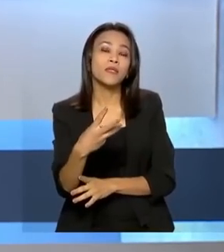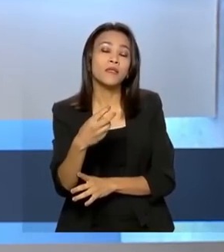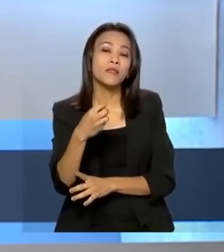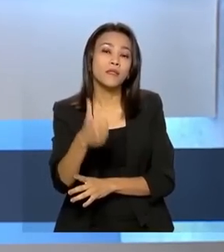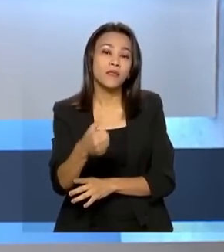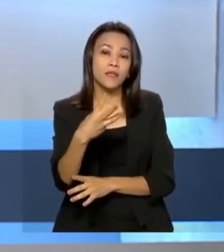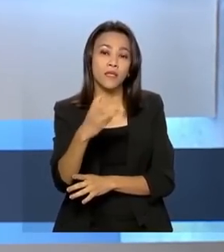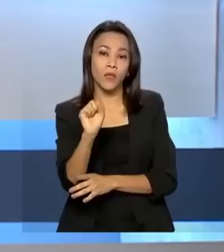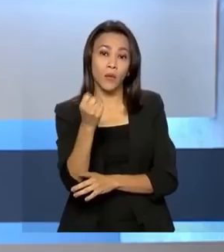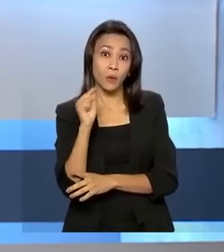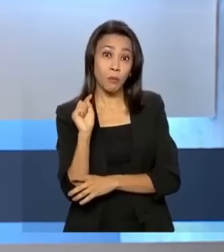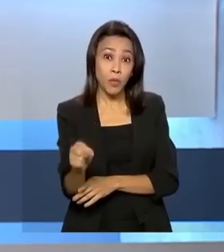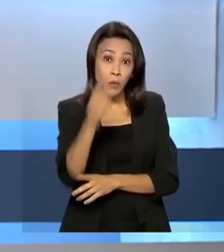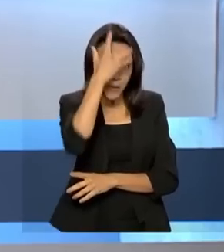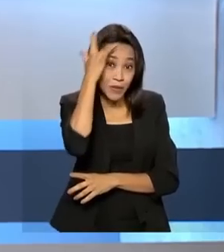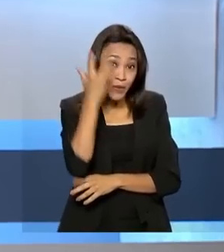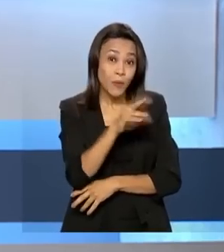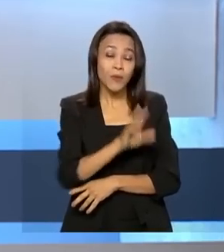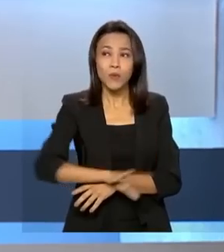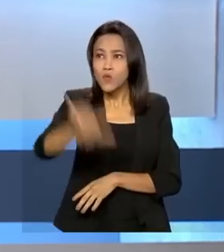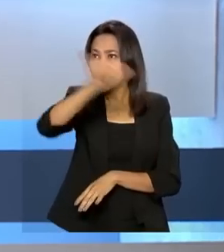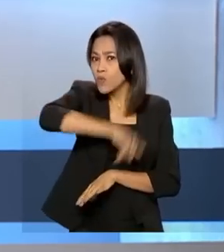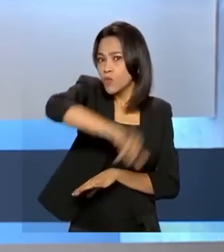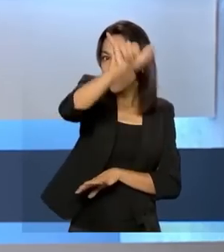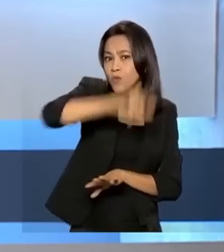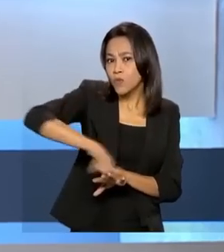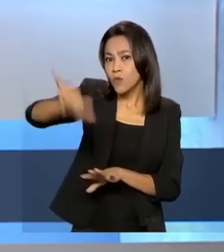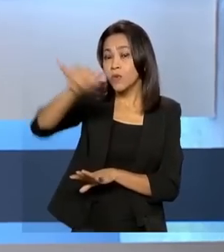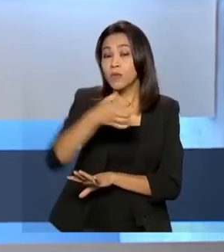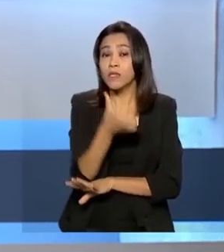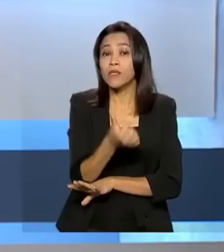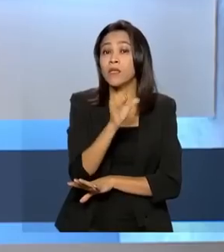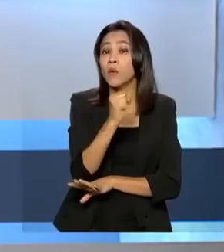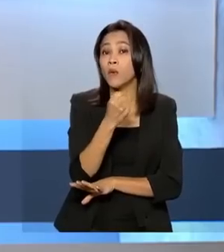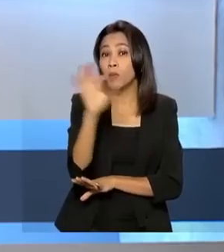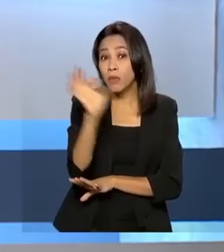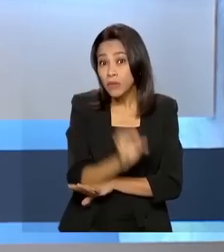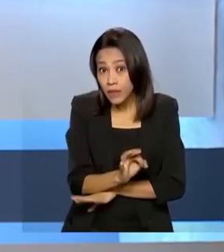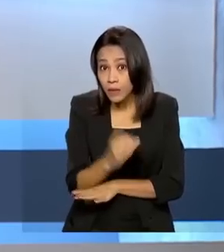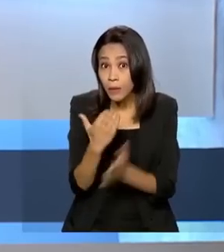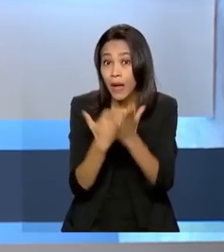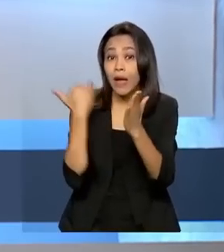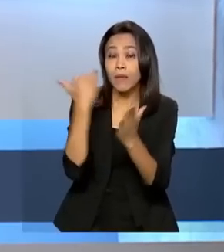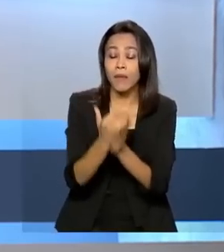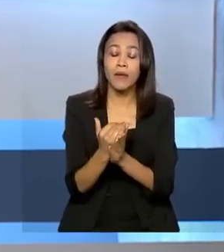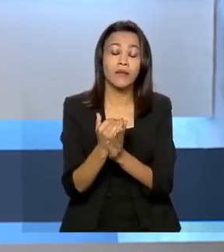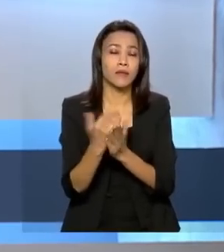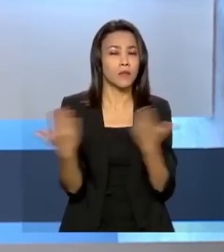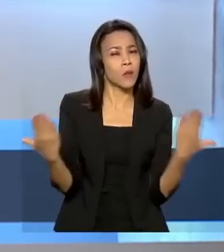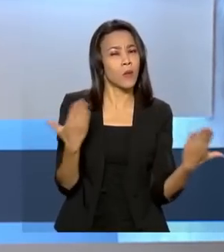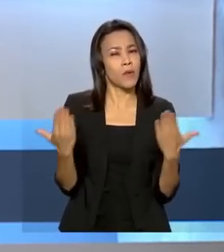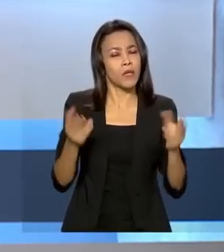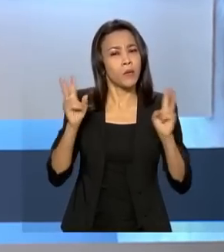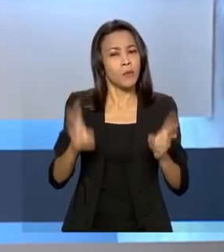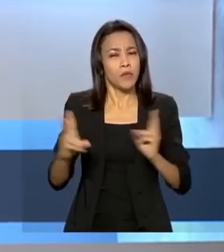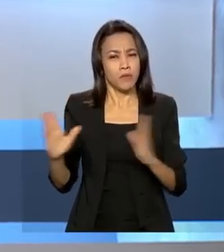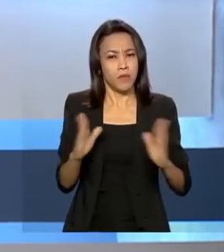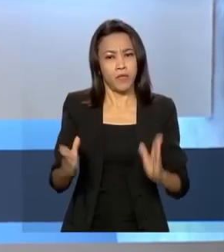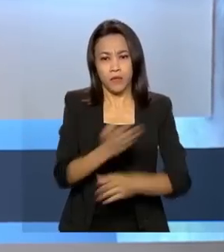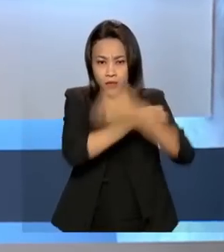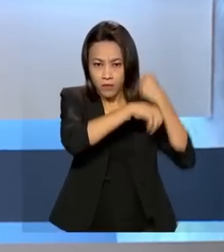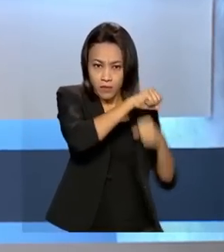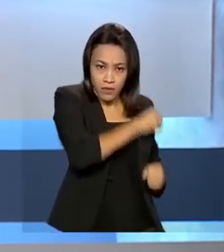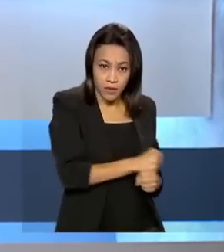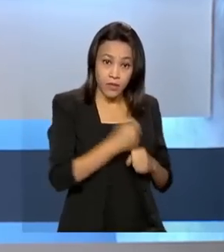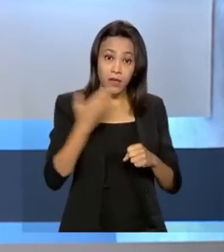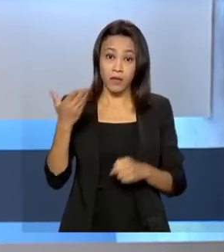nesta semana. 68% a mais do que no mesmo período do ano passado. A rede hoteleira de Foz do